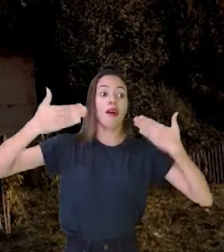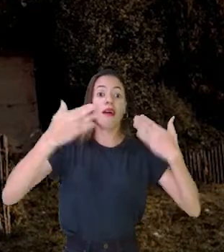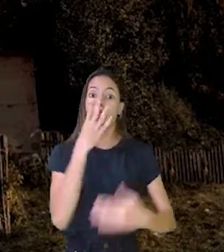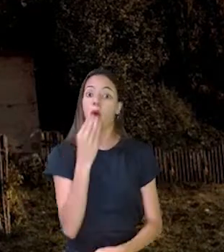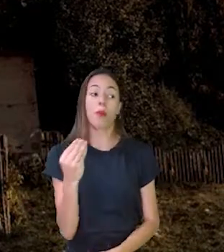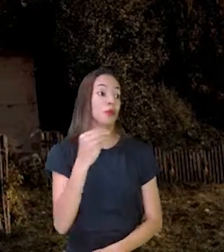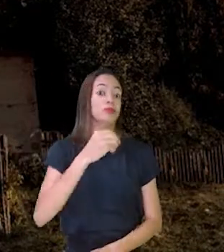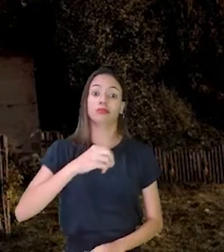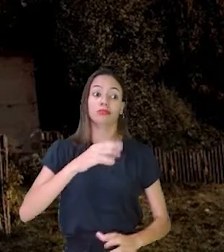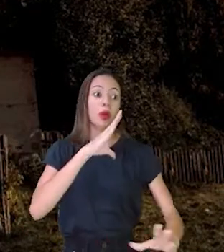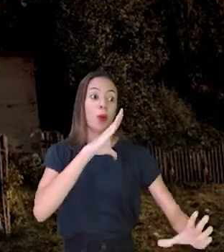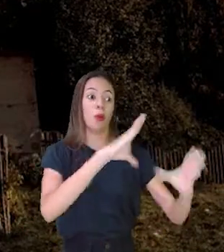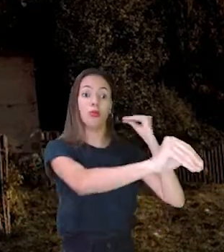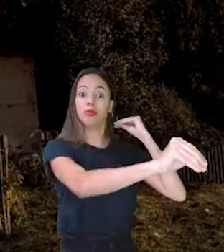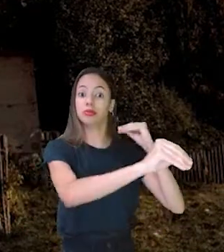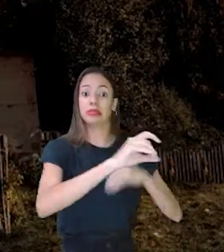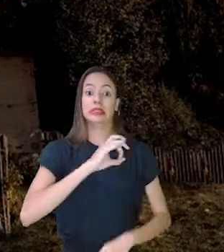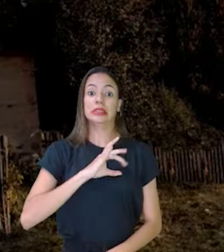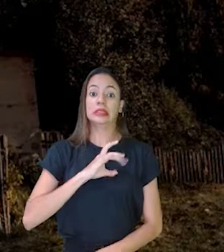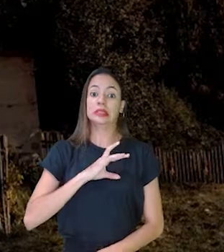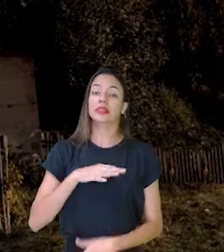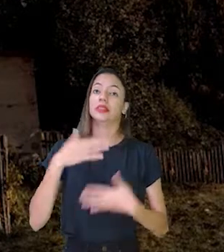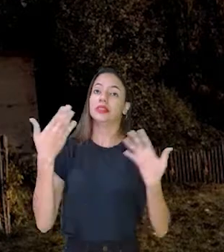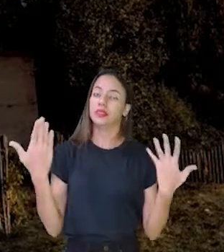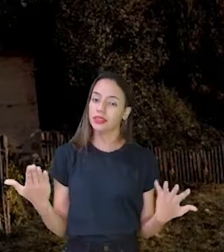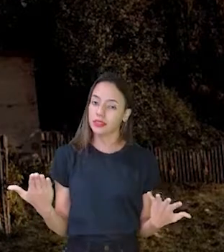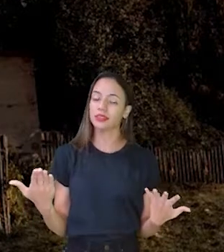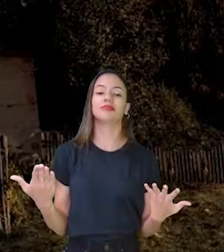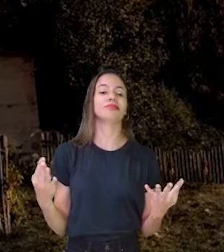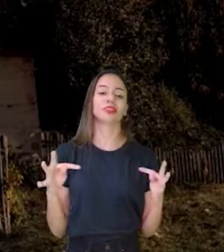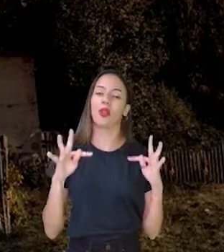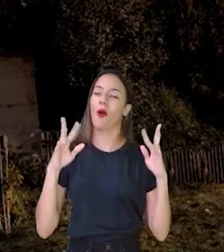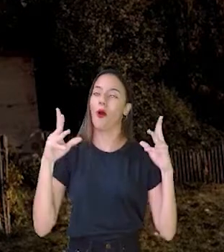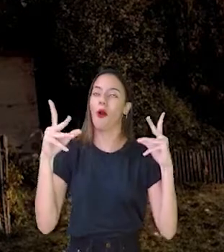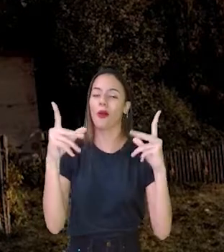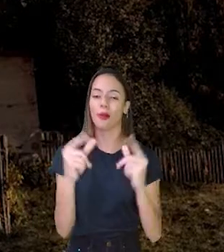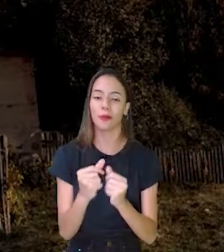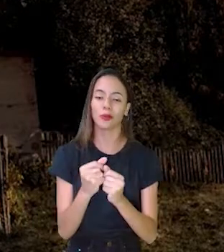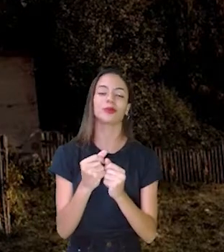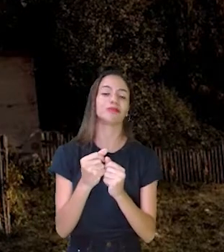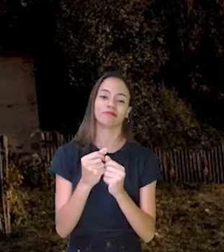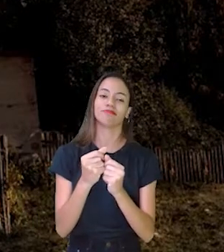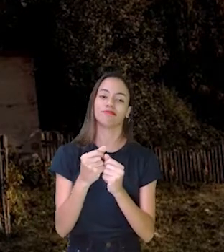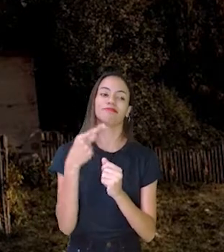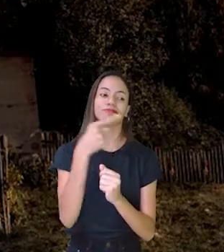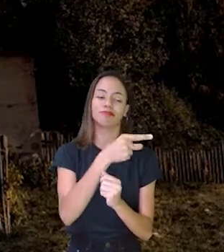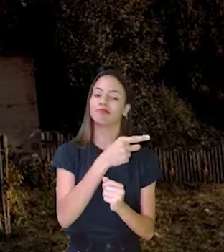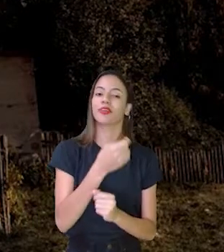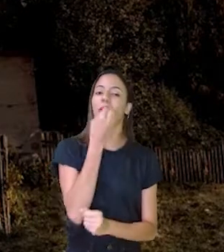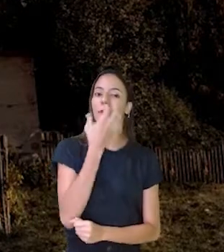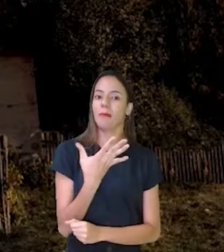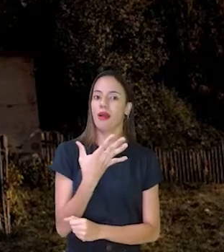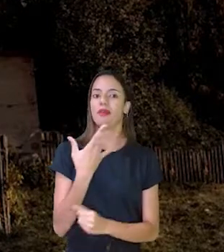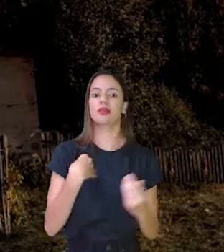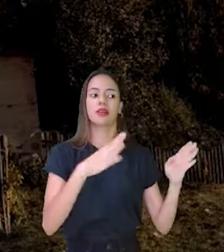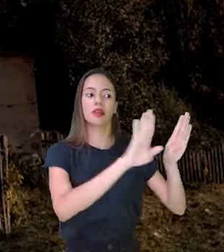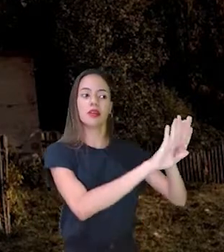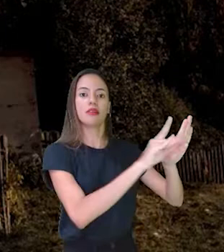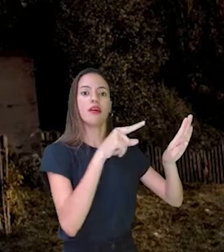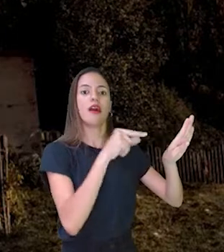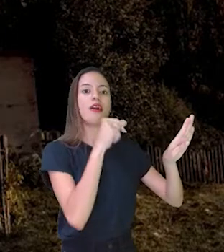de medo E graças a Deus E todos Ficaram bem A vovó Conseguiu sair Do armário